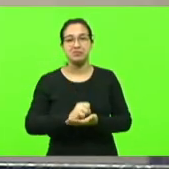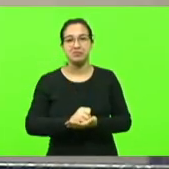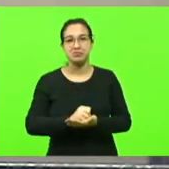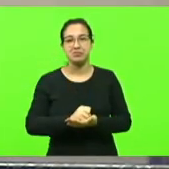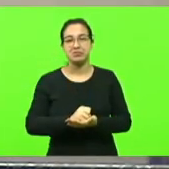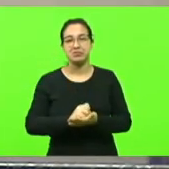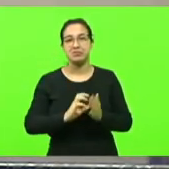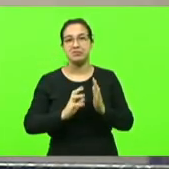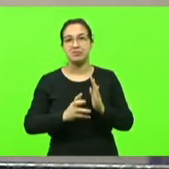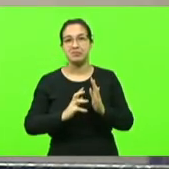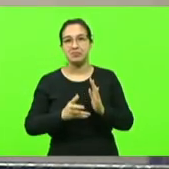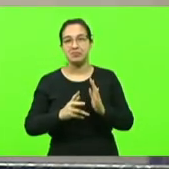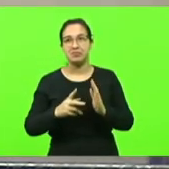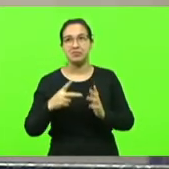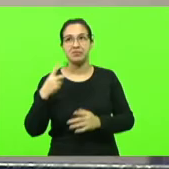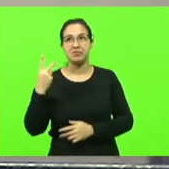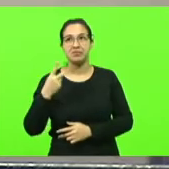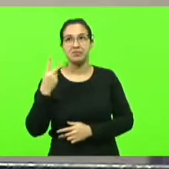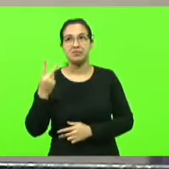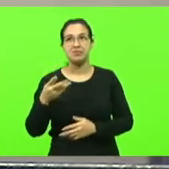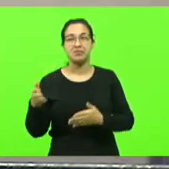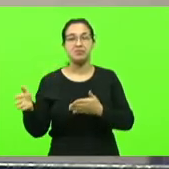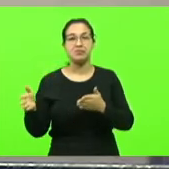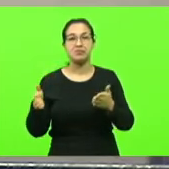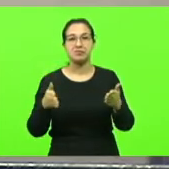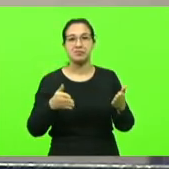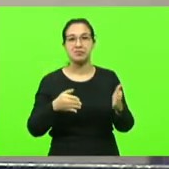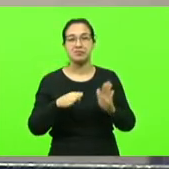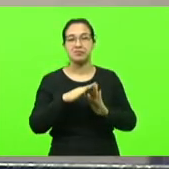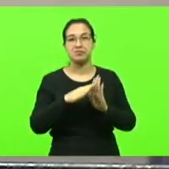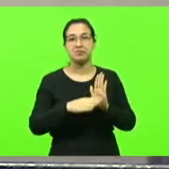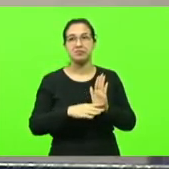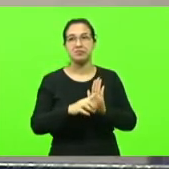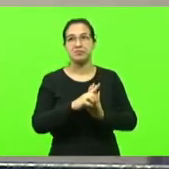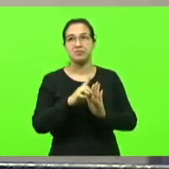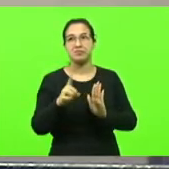horário dos partidos políticos passamos a ordem do dia